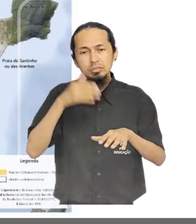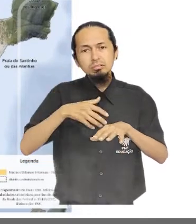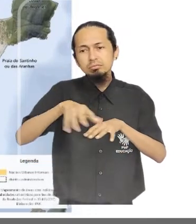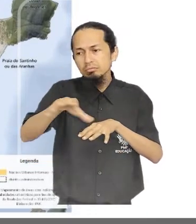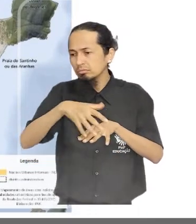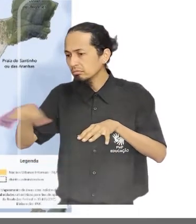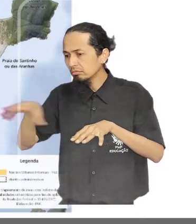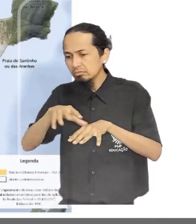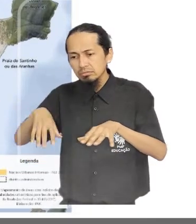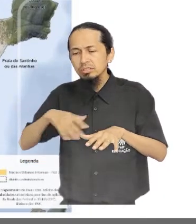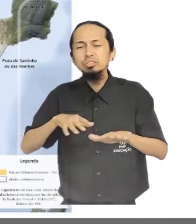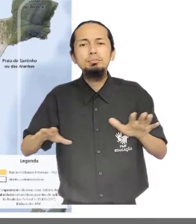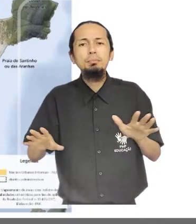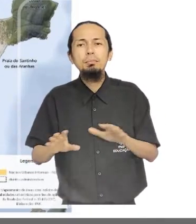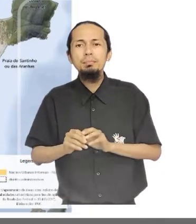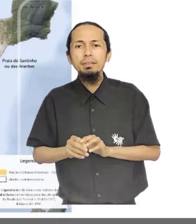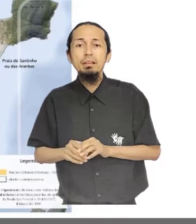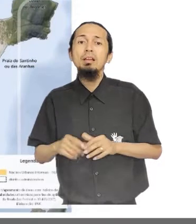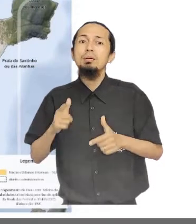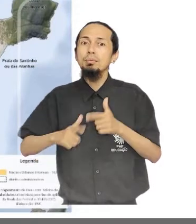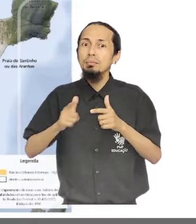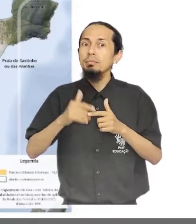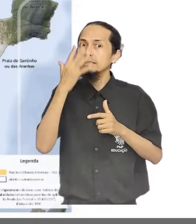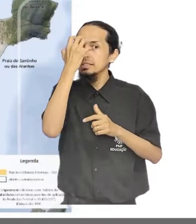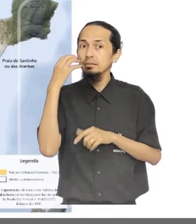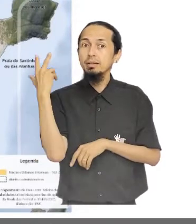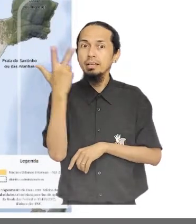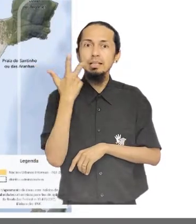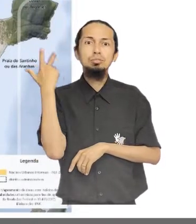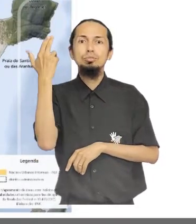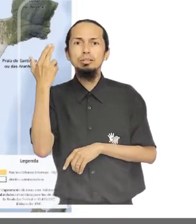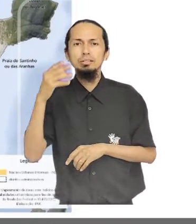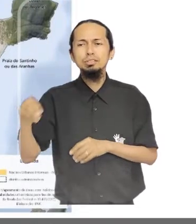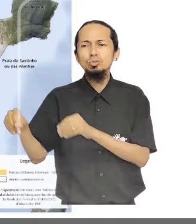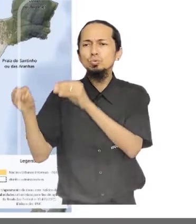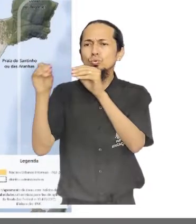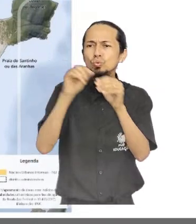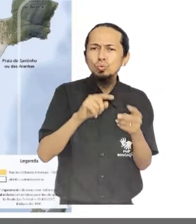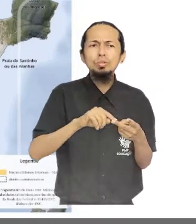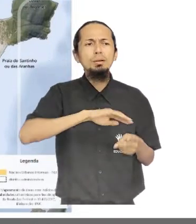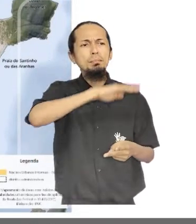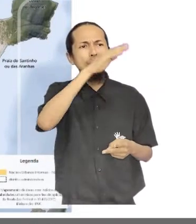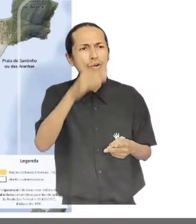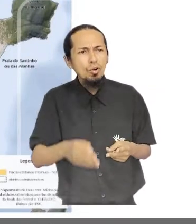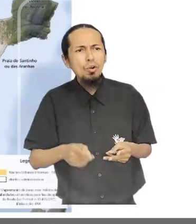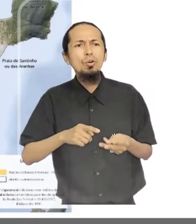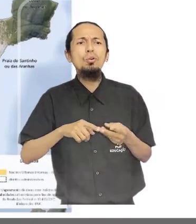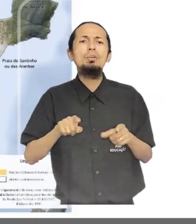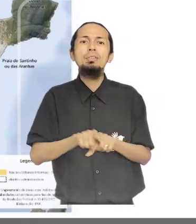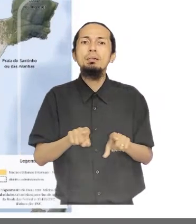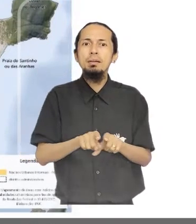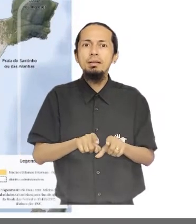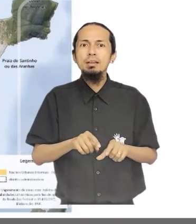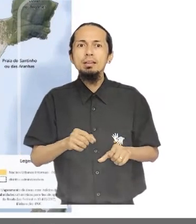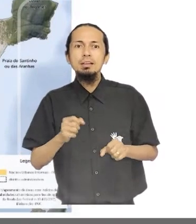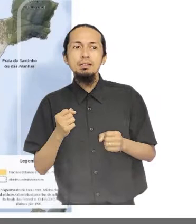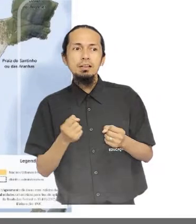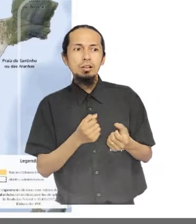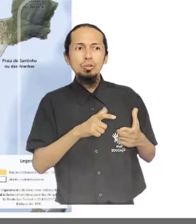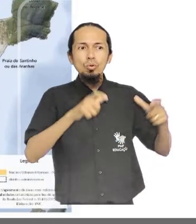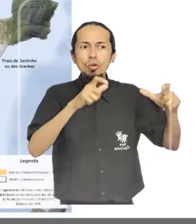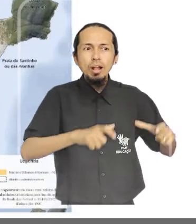urbano compromete áreas ambientalmente frágeis, como dunas, morros e encarece a instalação de